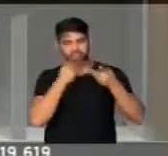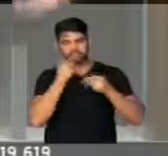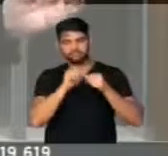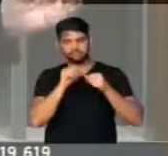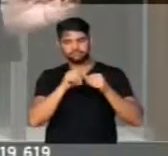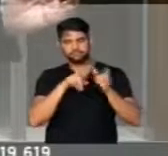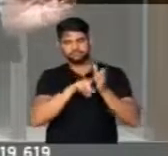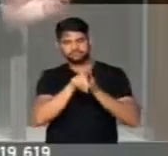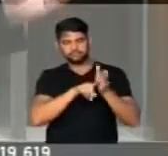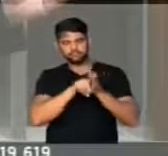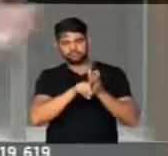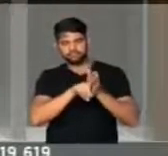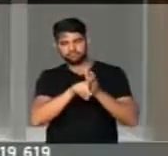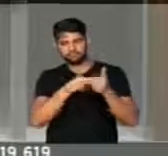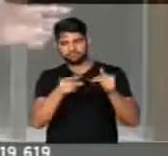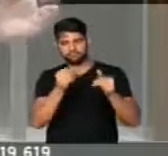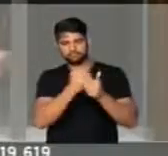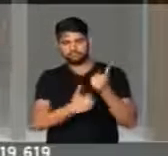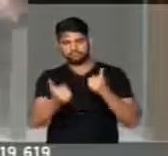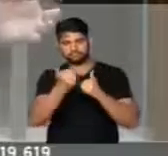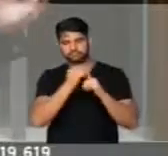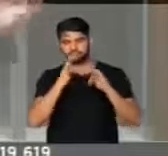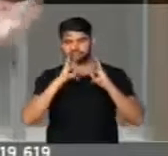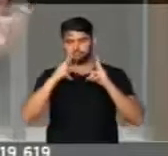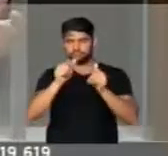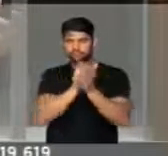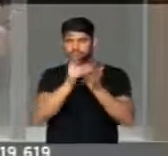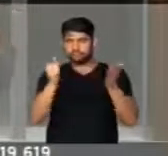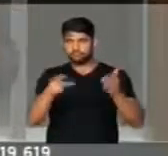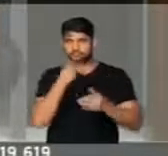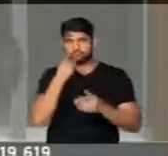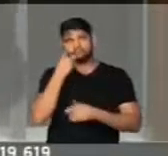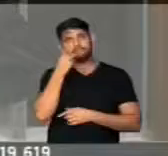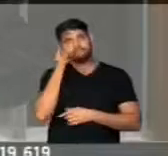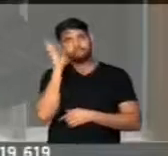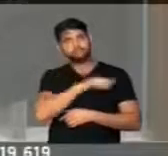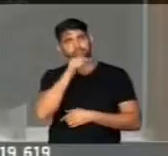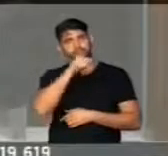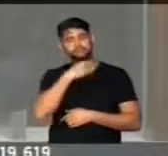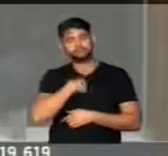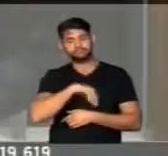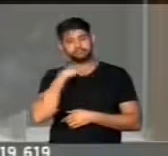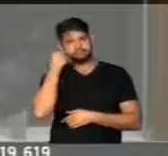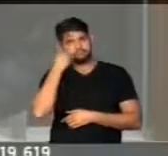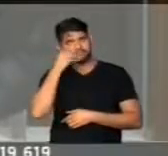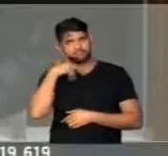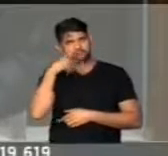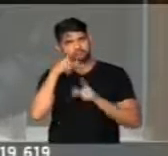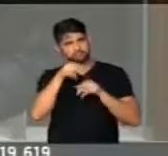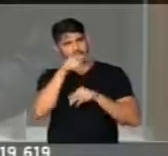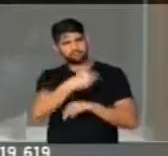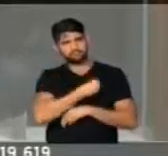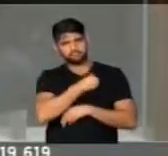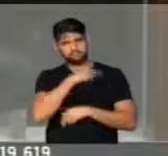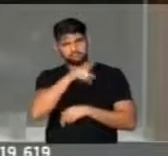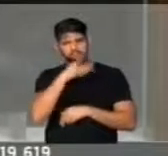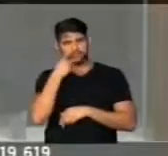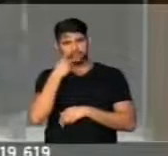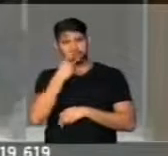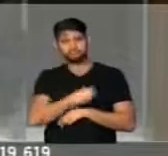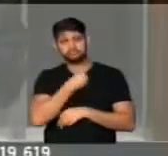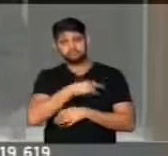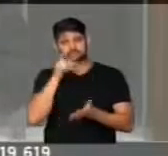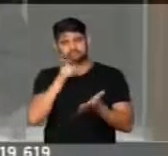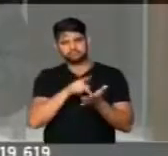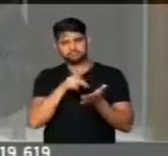pelos analistas golpistas de todos os jornais. Uma pessoa com a experiência política dele iria dizer